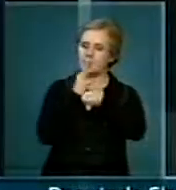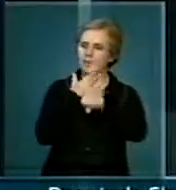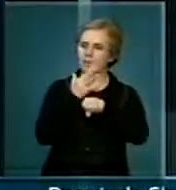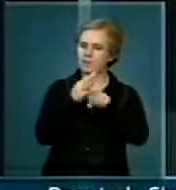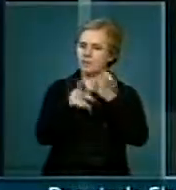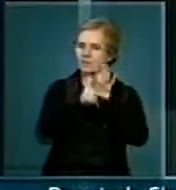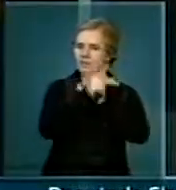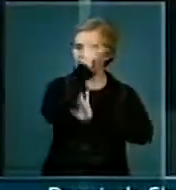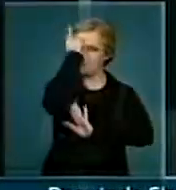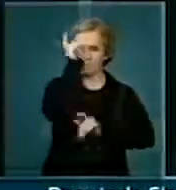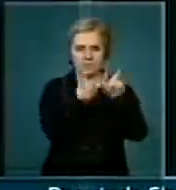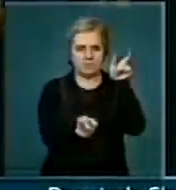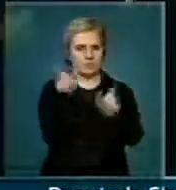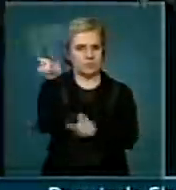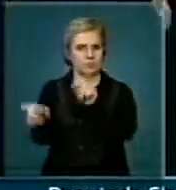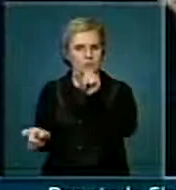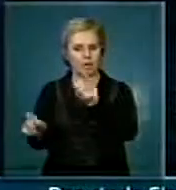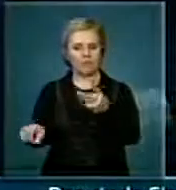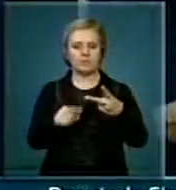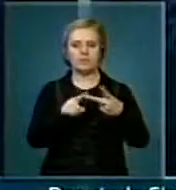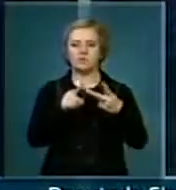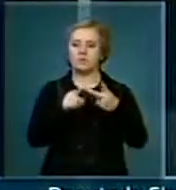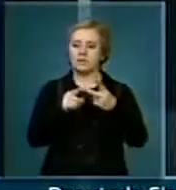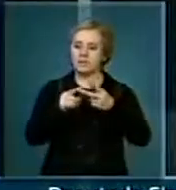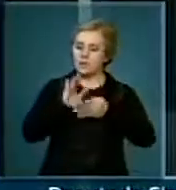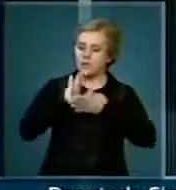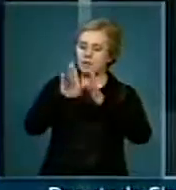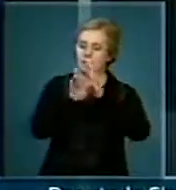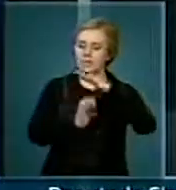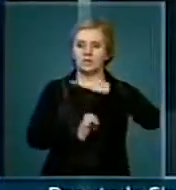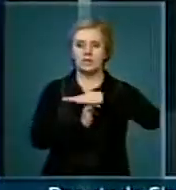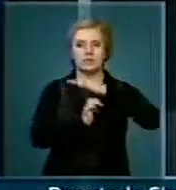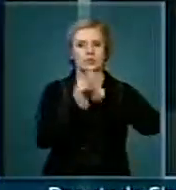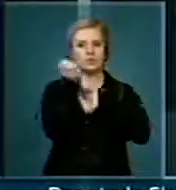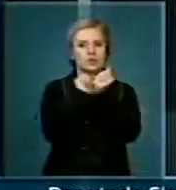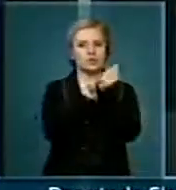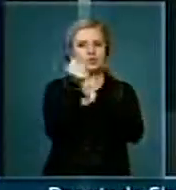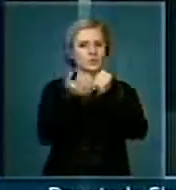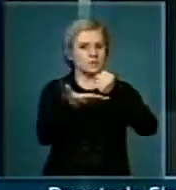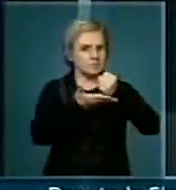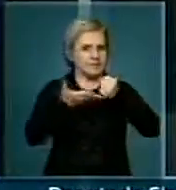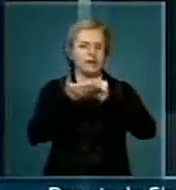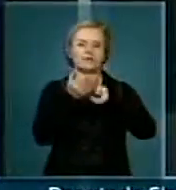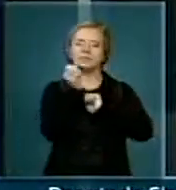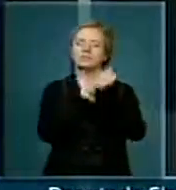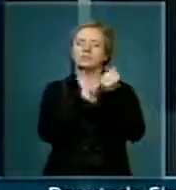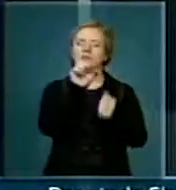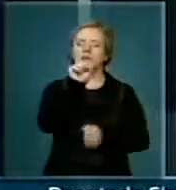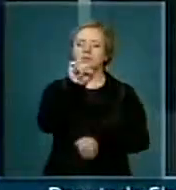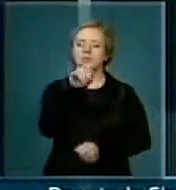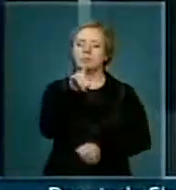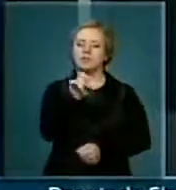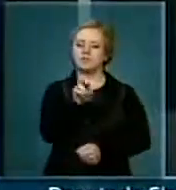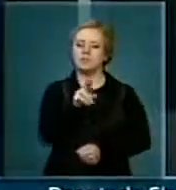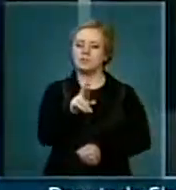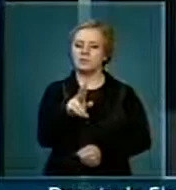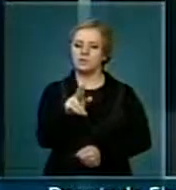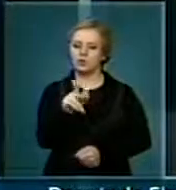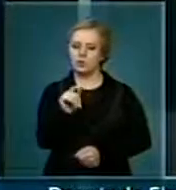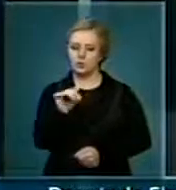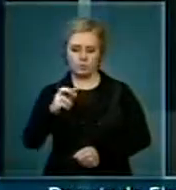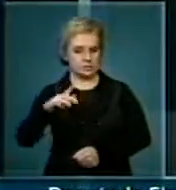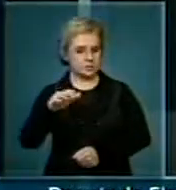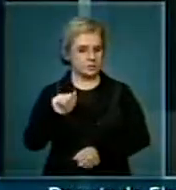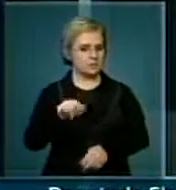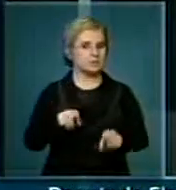depois, para as indústrias de base, siderúrgica, etc. Posteriormente, para eletroeletrônico